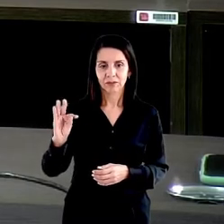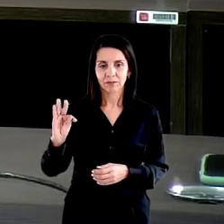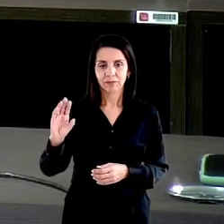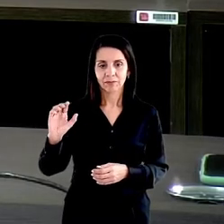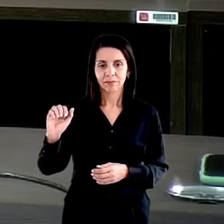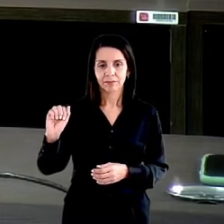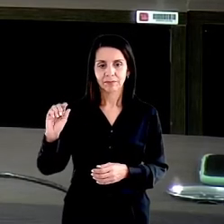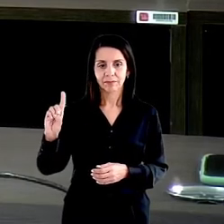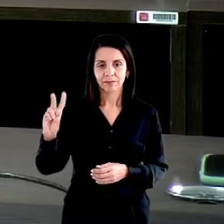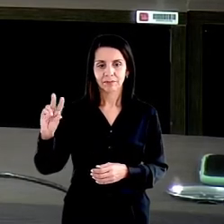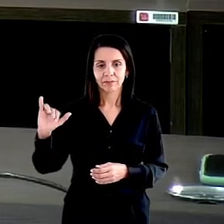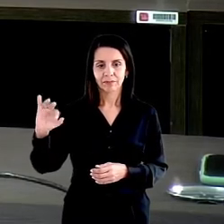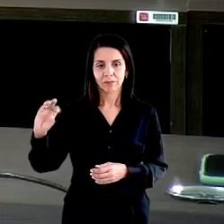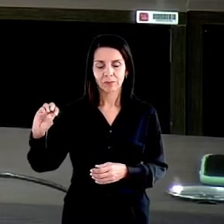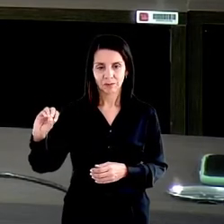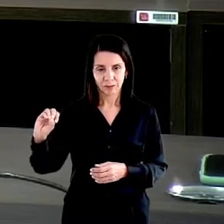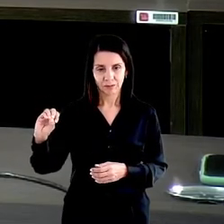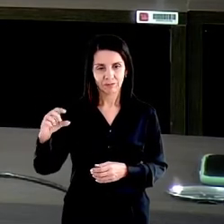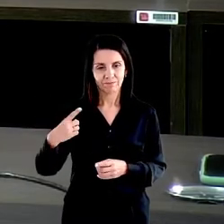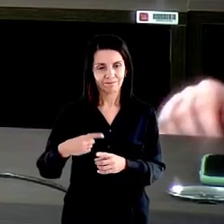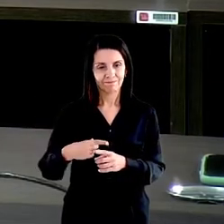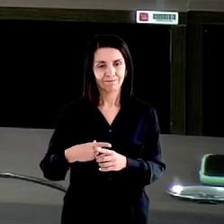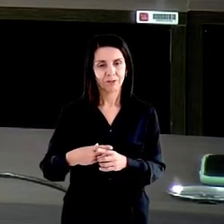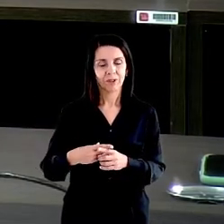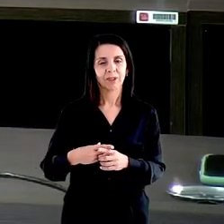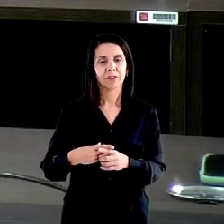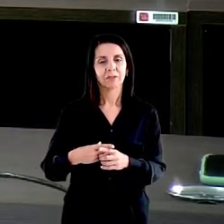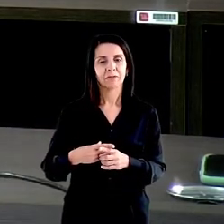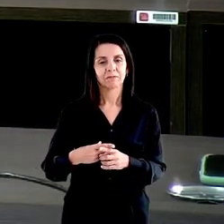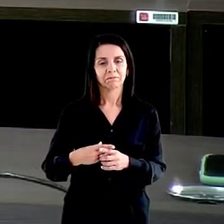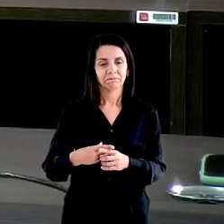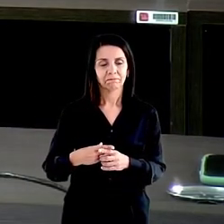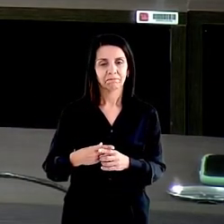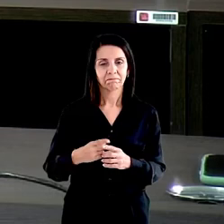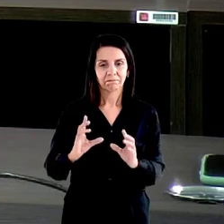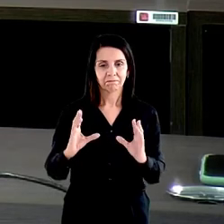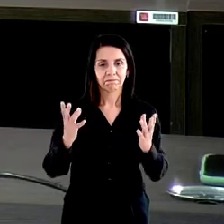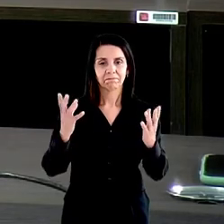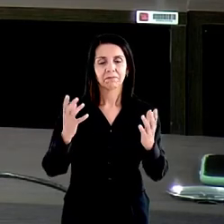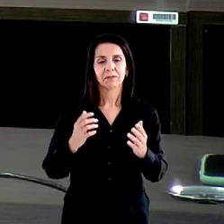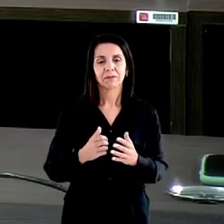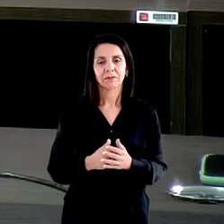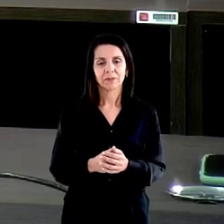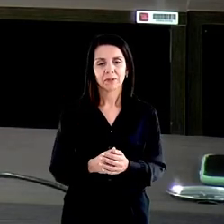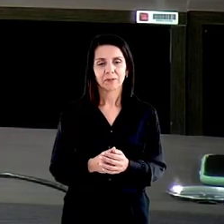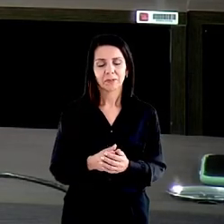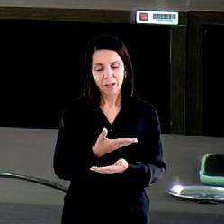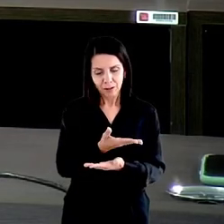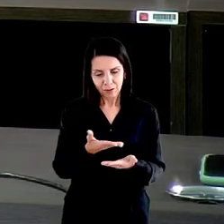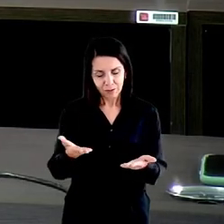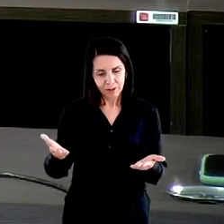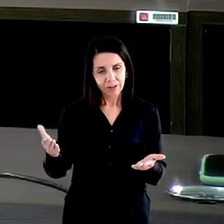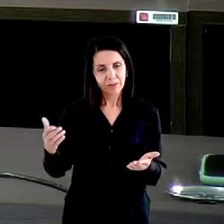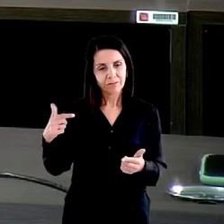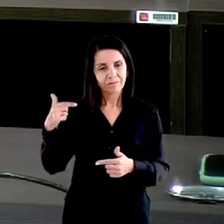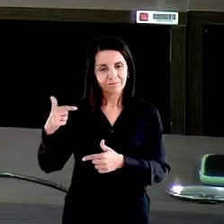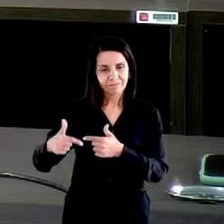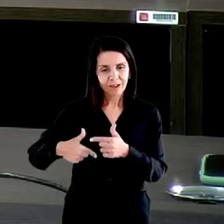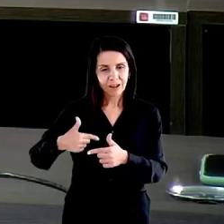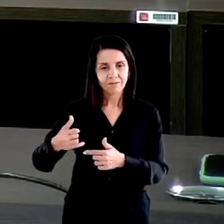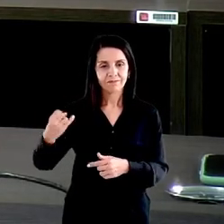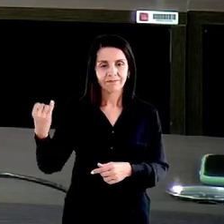iniciativa, parabenizar a todos vocês pelo trabalho tão importante que